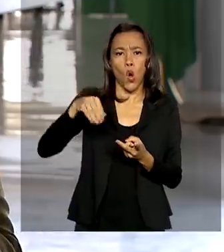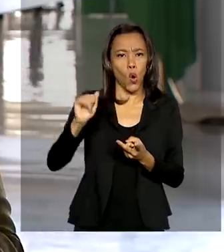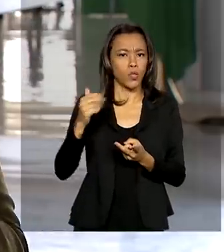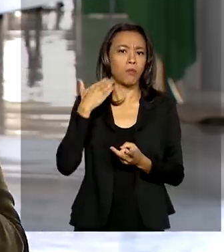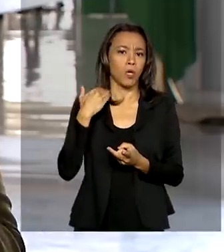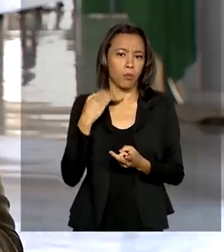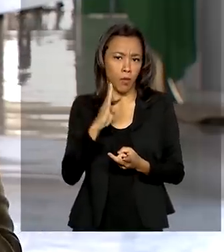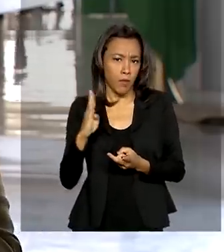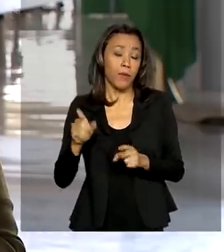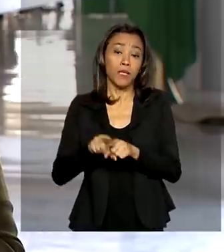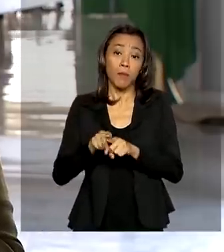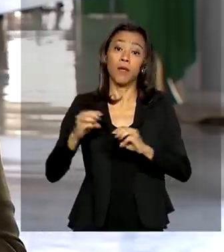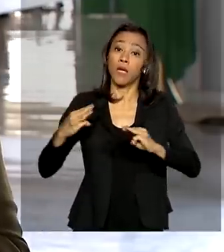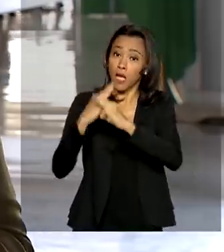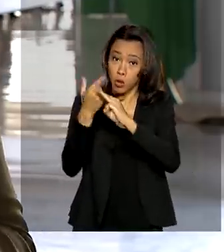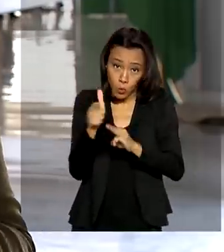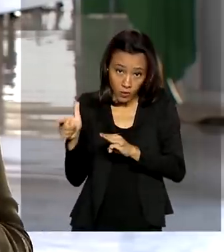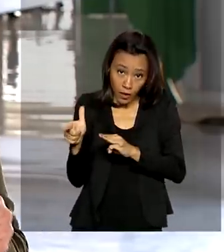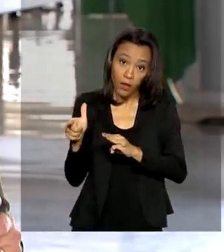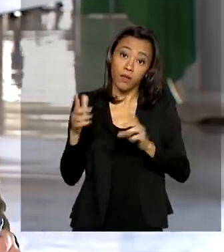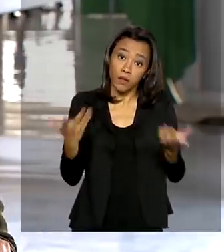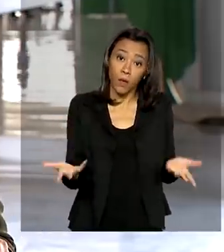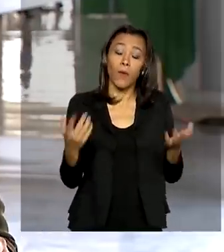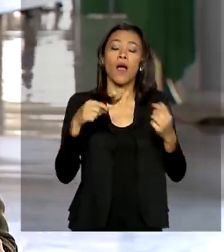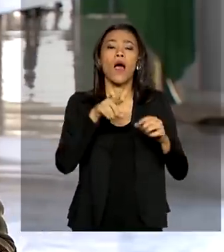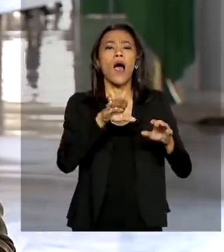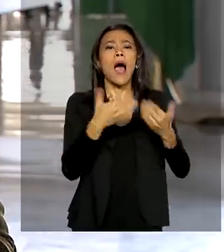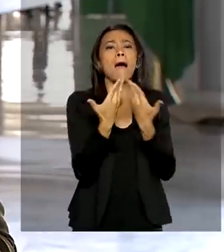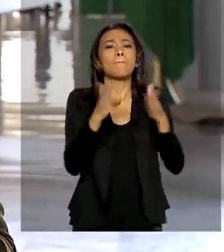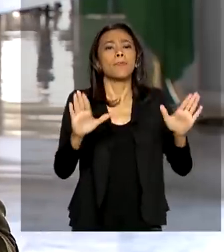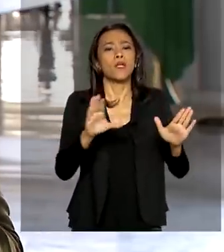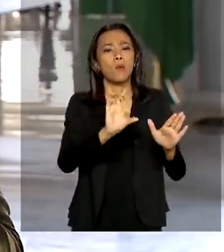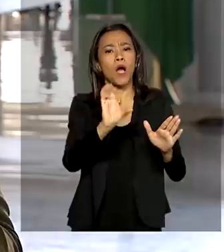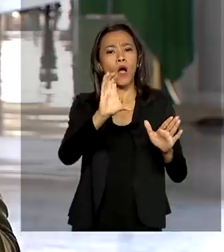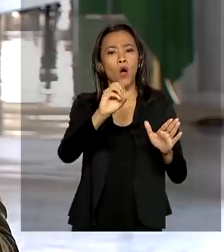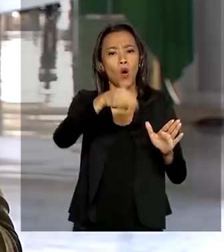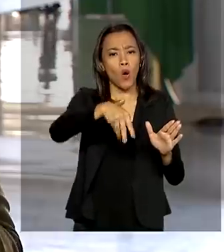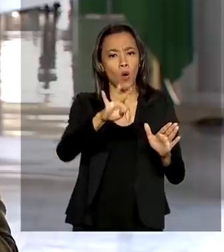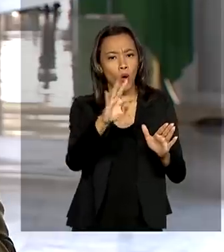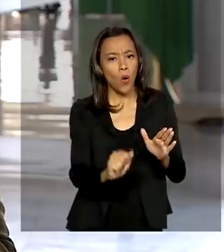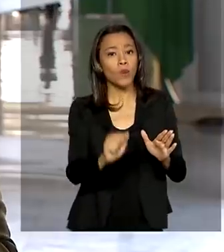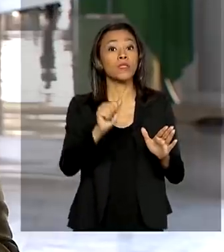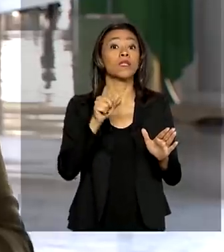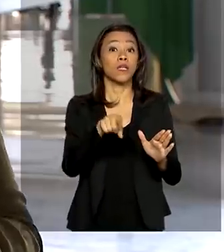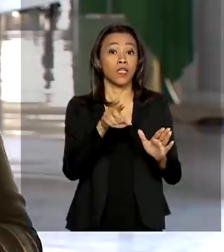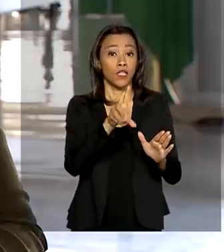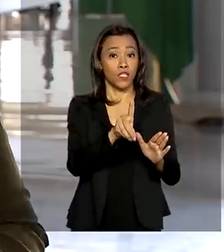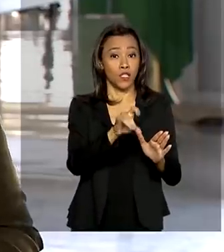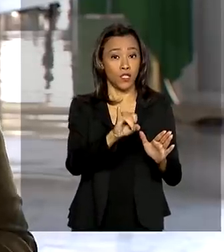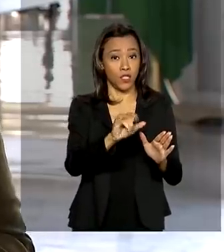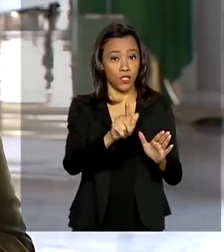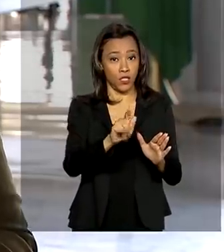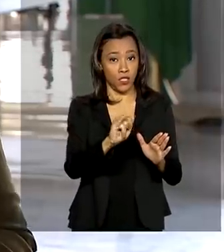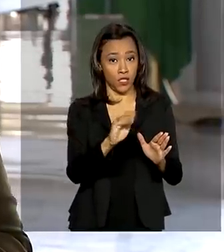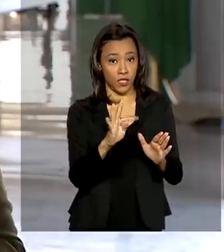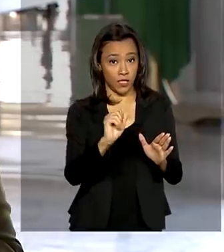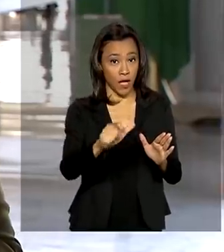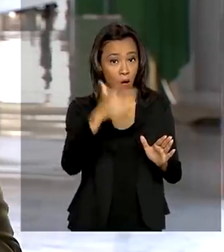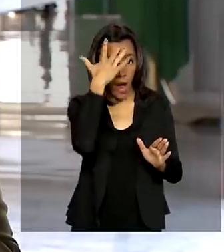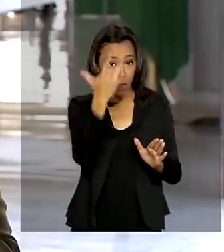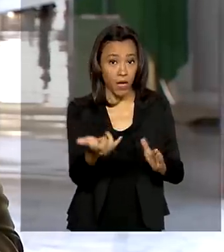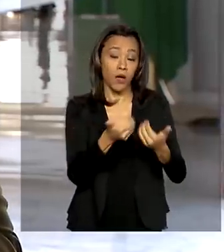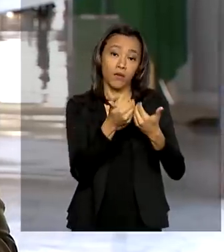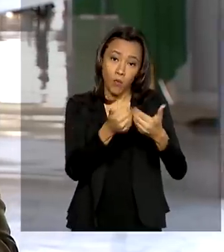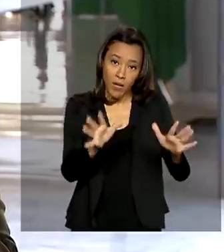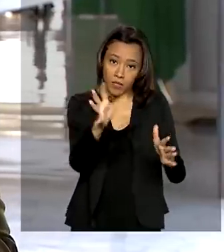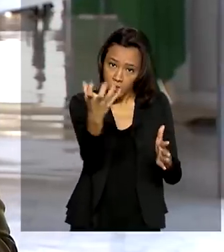nem na Caixa Econômica. Nesse caso, o governo federal abriu contas digitais para essas pessoas e elas devem começar a receber a partir de amanhã. Quem também deve começar a receber a partir